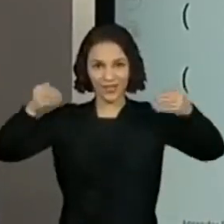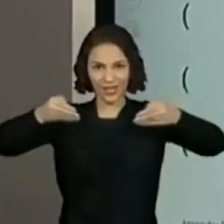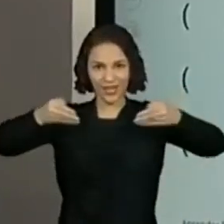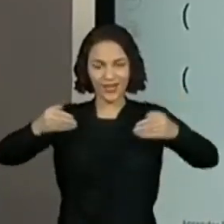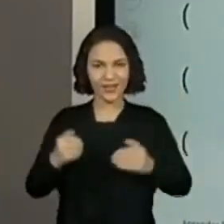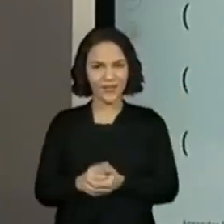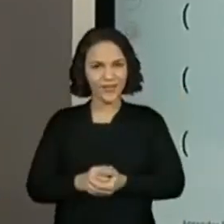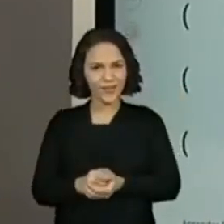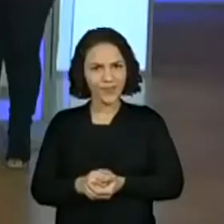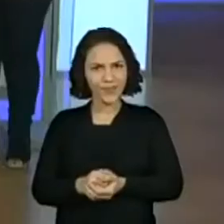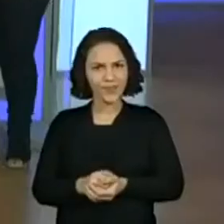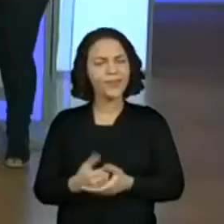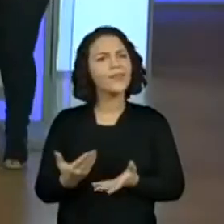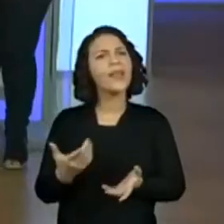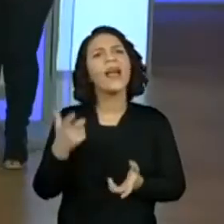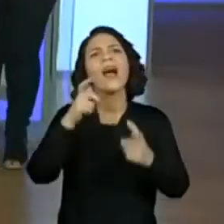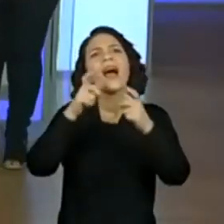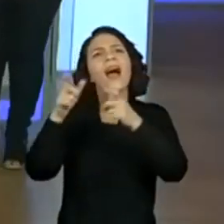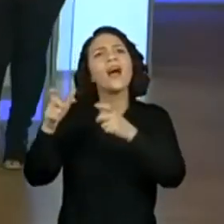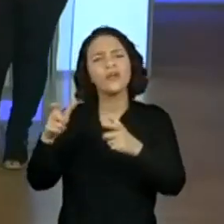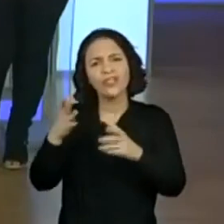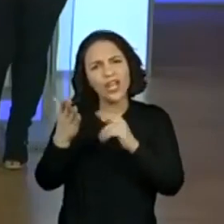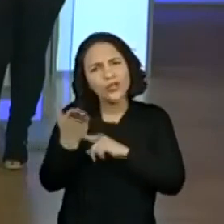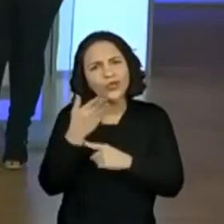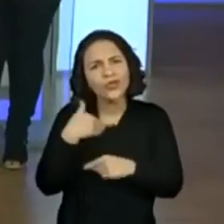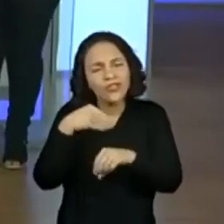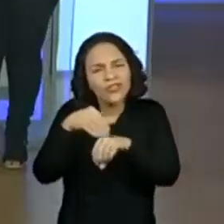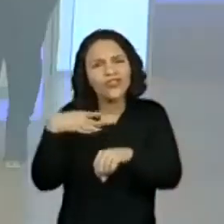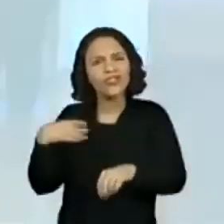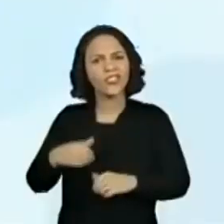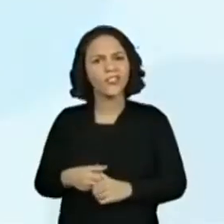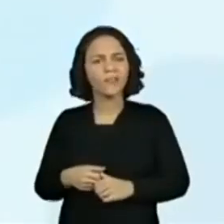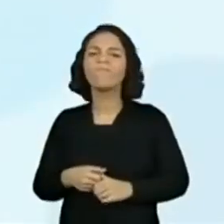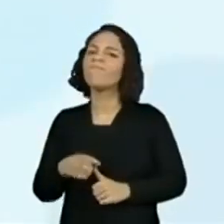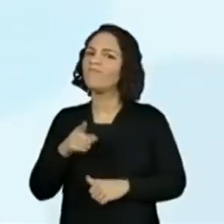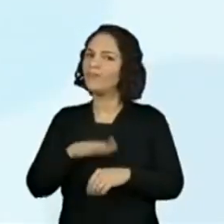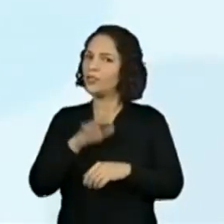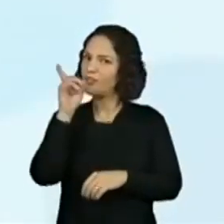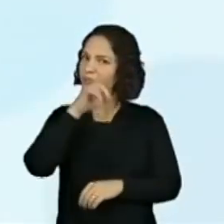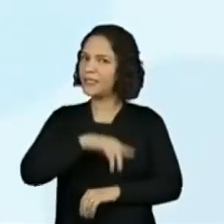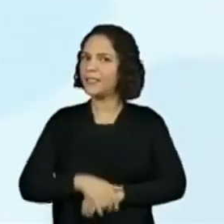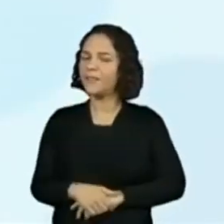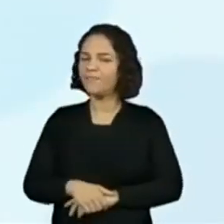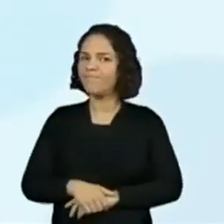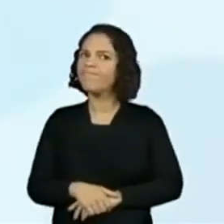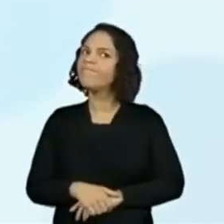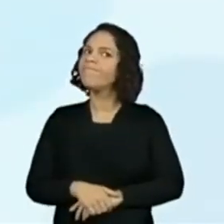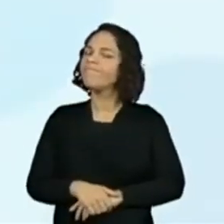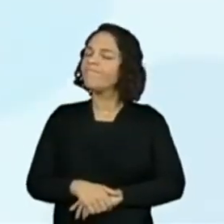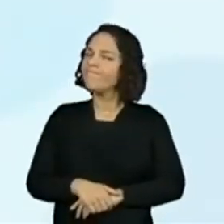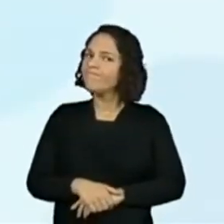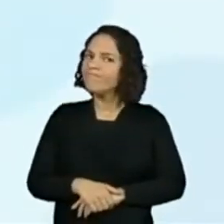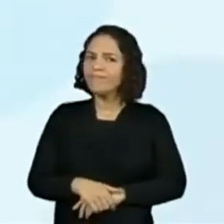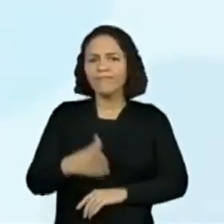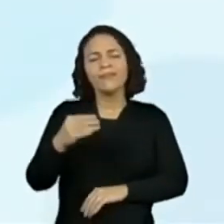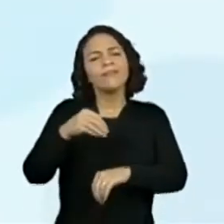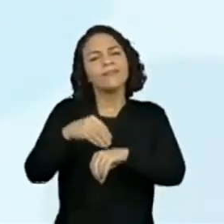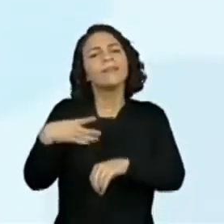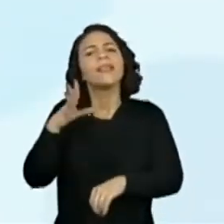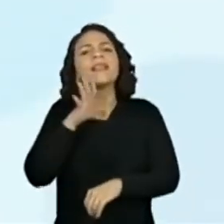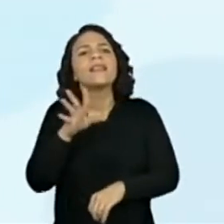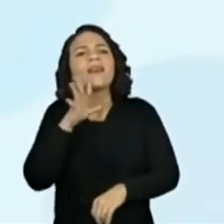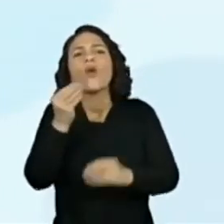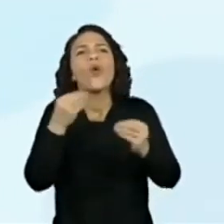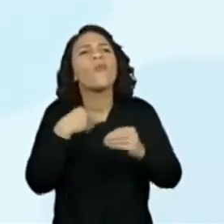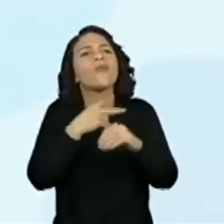de Neve? E agora, ficou um pouco mais complicado. Esse é mais difícil. Branca de Neve. Uma pista bem legal